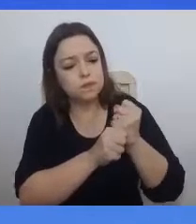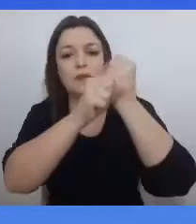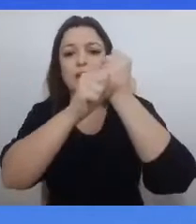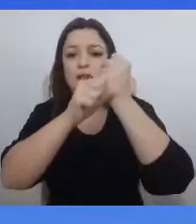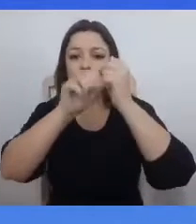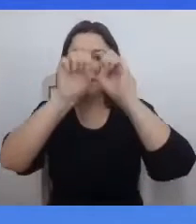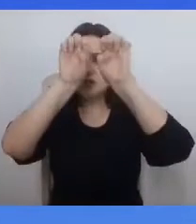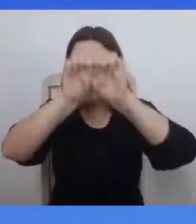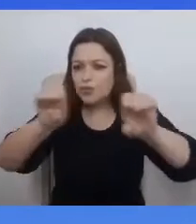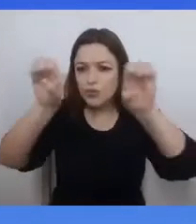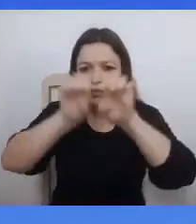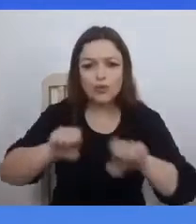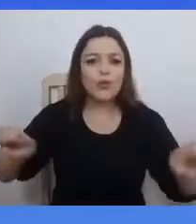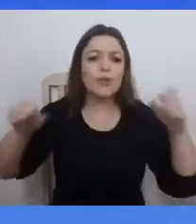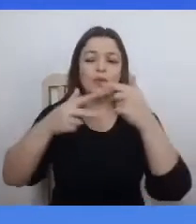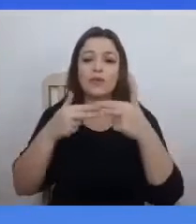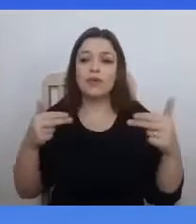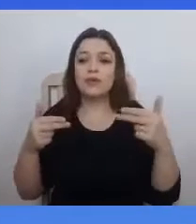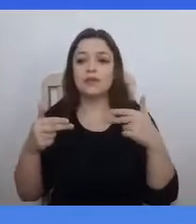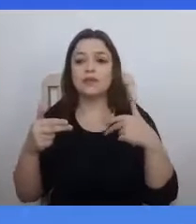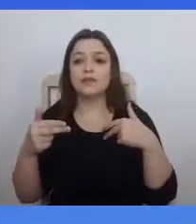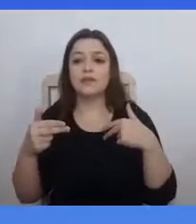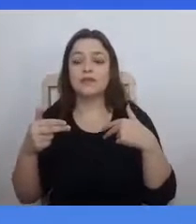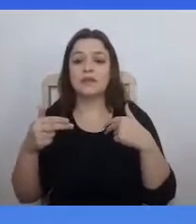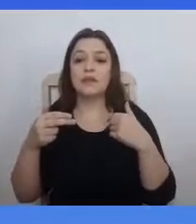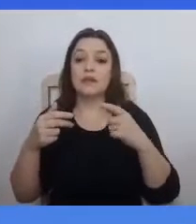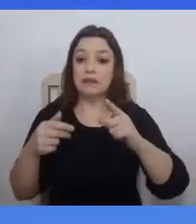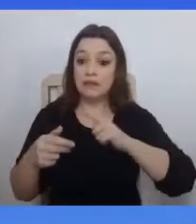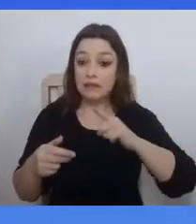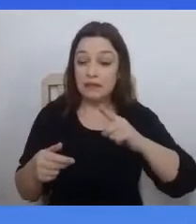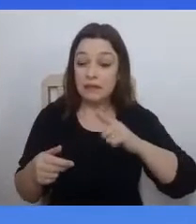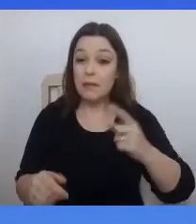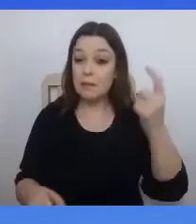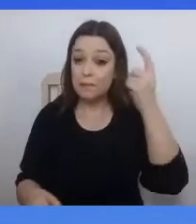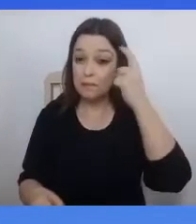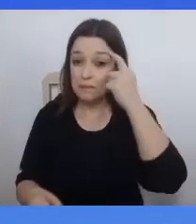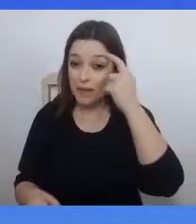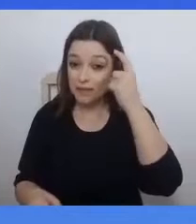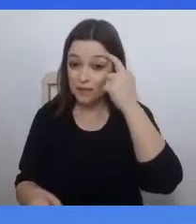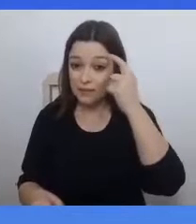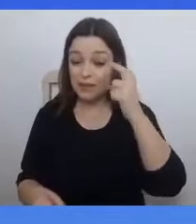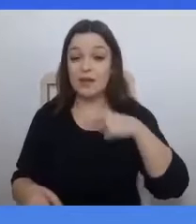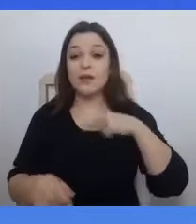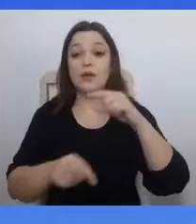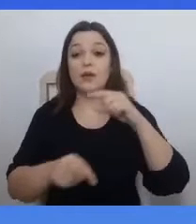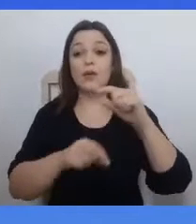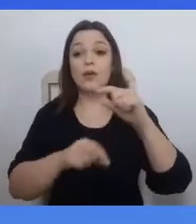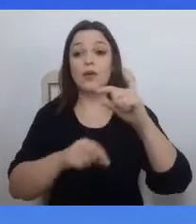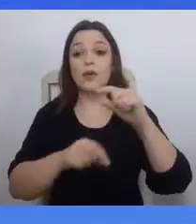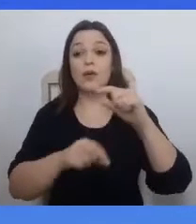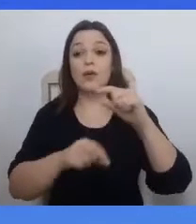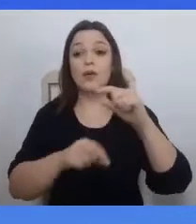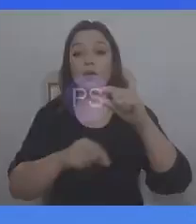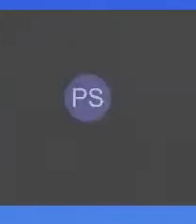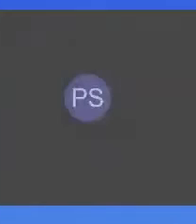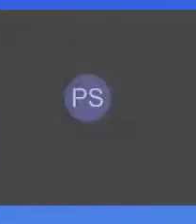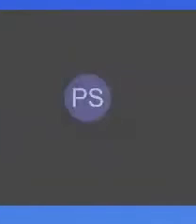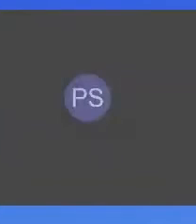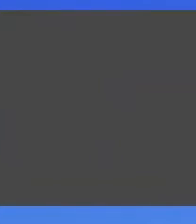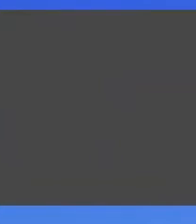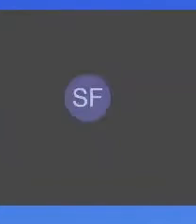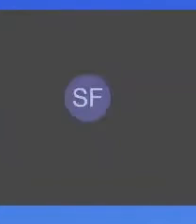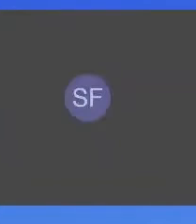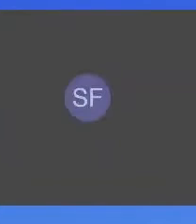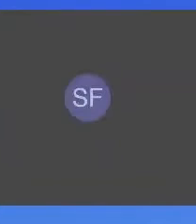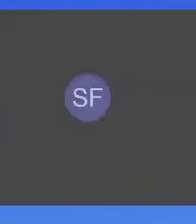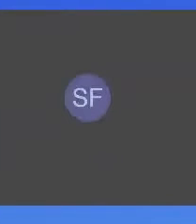Nós temos que ter a dinâmica de pensar que esse momento vai passar e que vai chegar um instante em